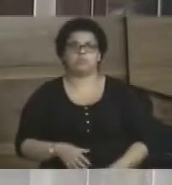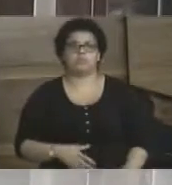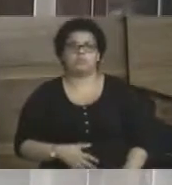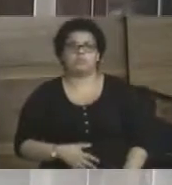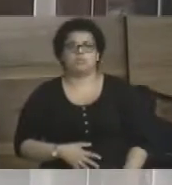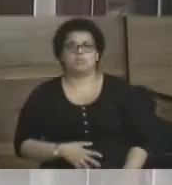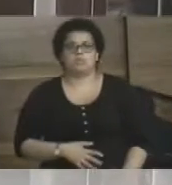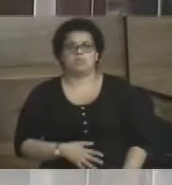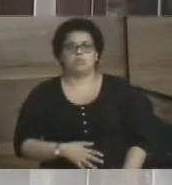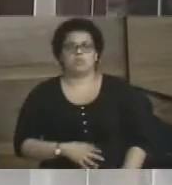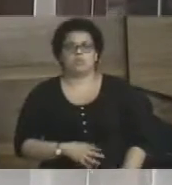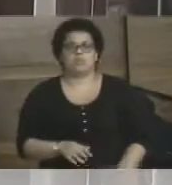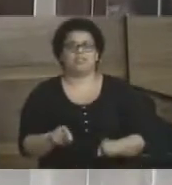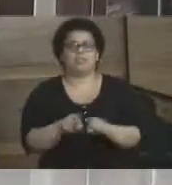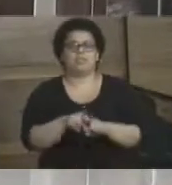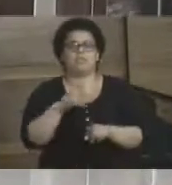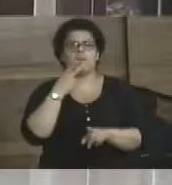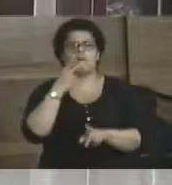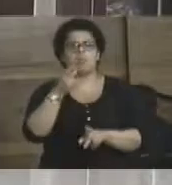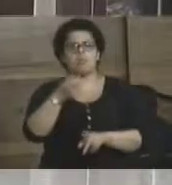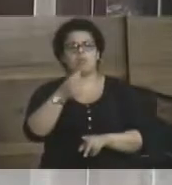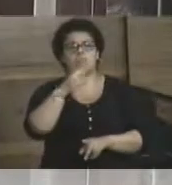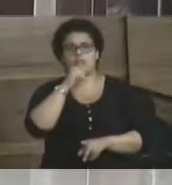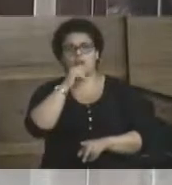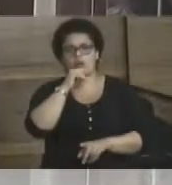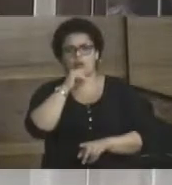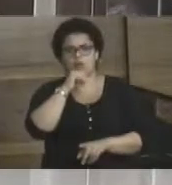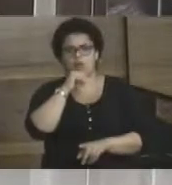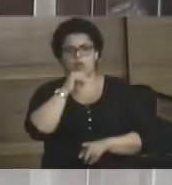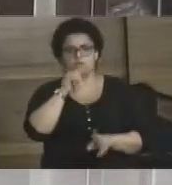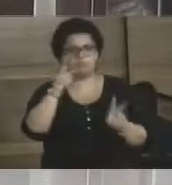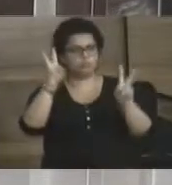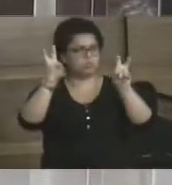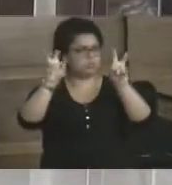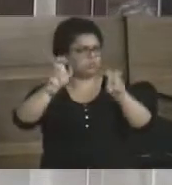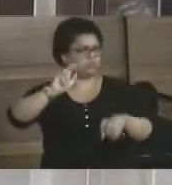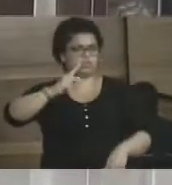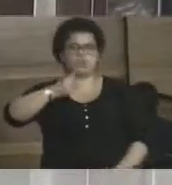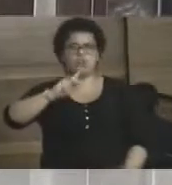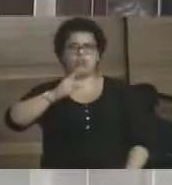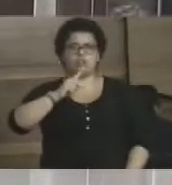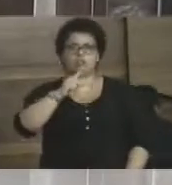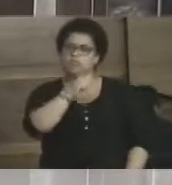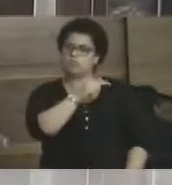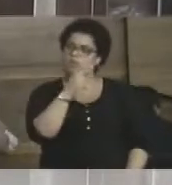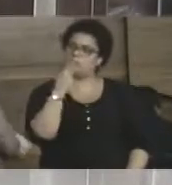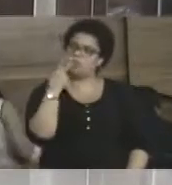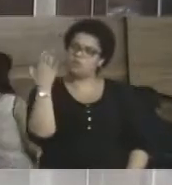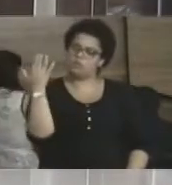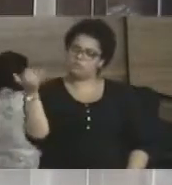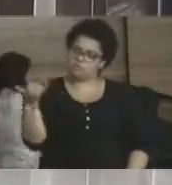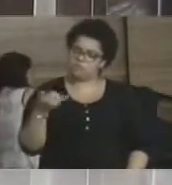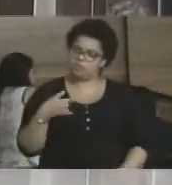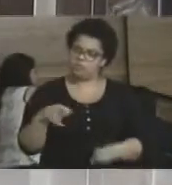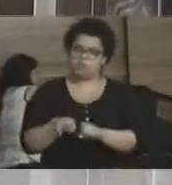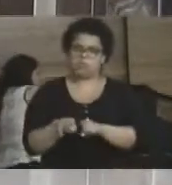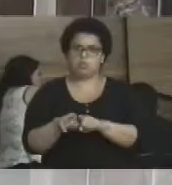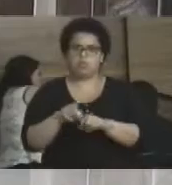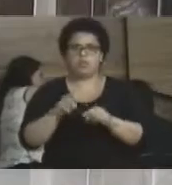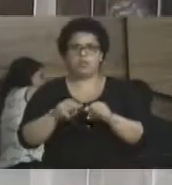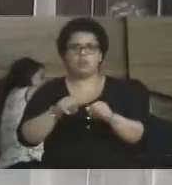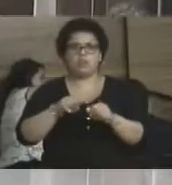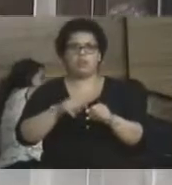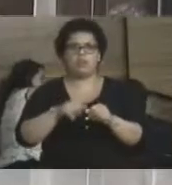E eu vou falar um pouquinho d'água também sobre a questão do Elinho. Outra coisa que me foi passada, que, além da isenção